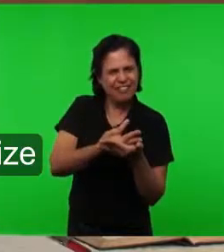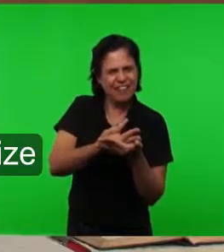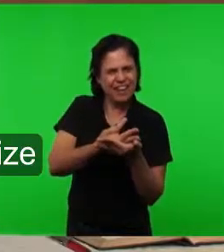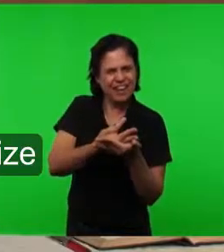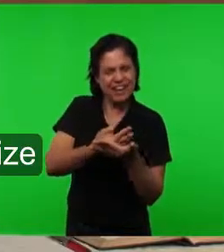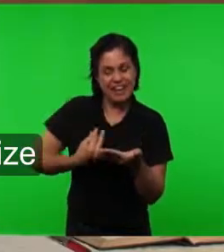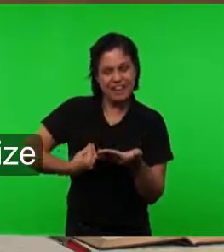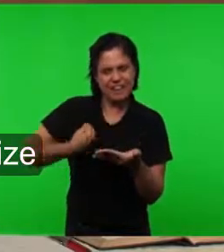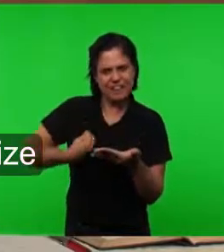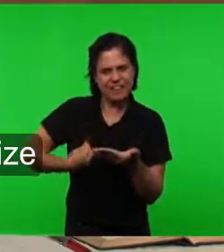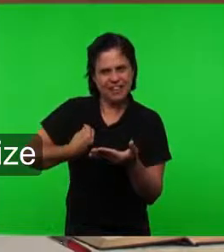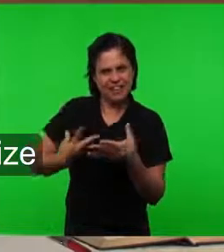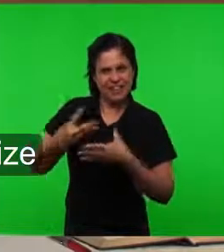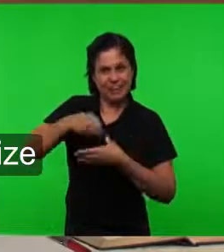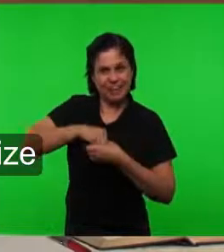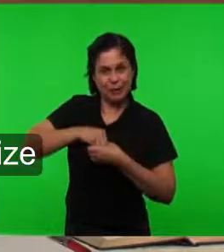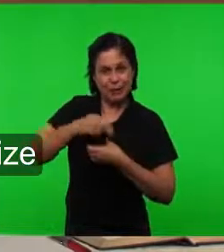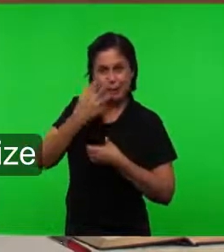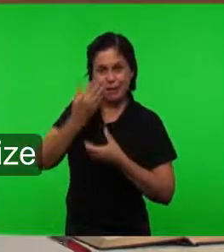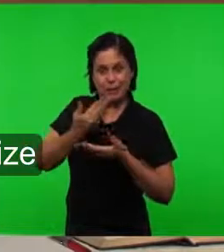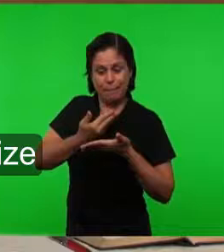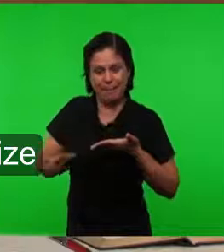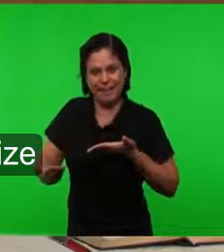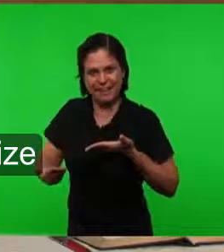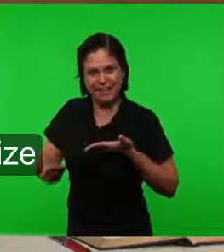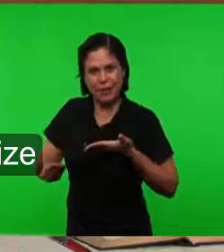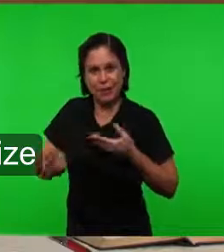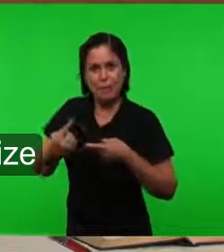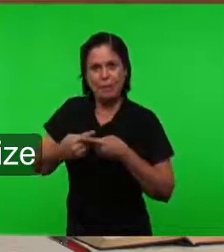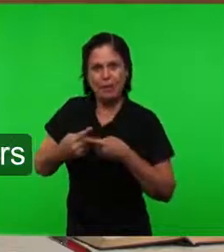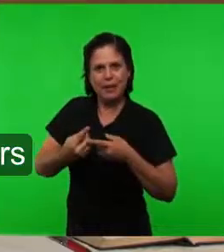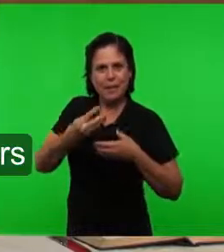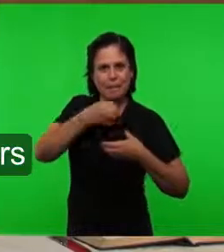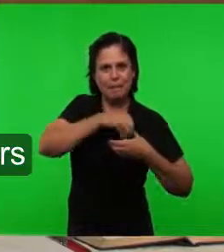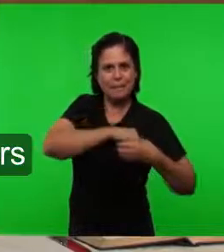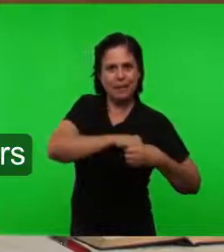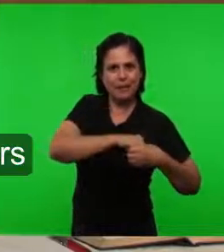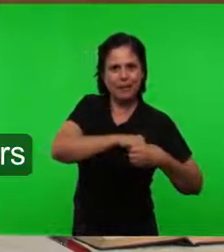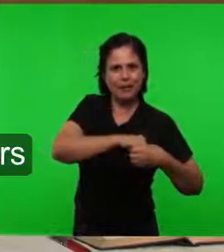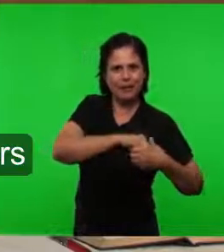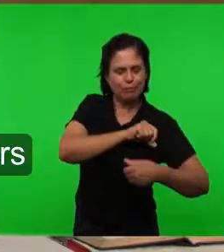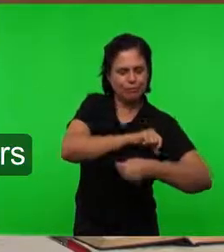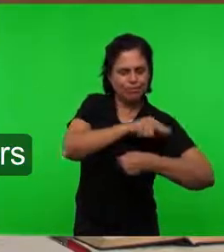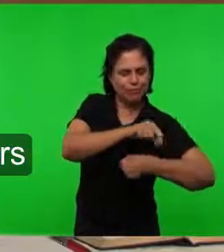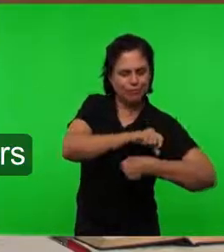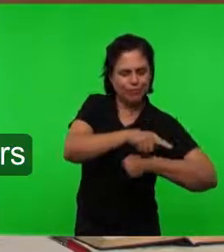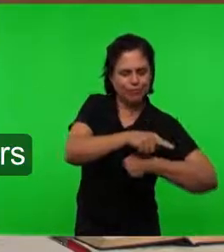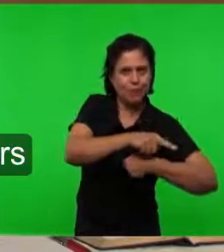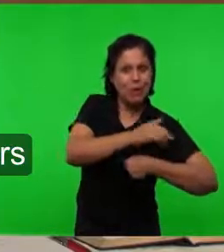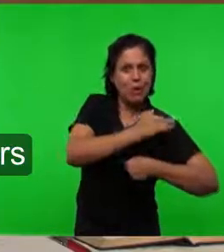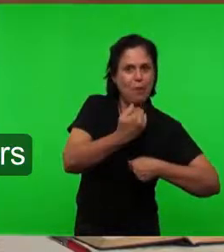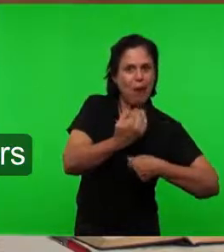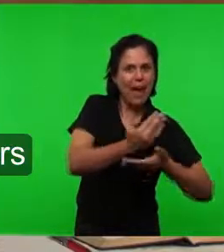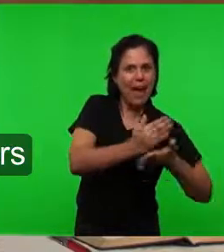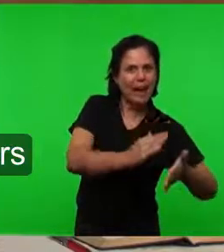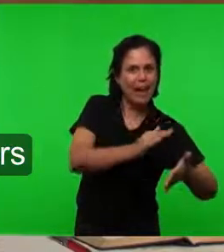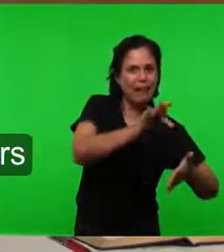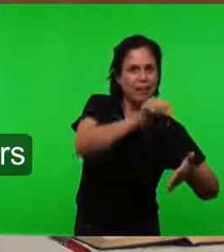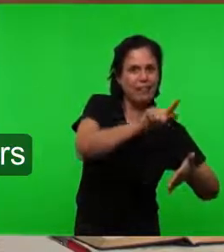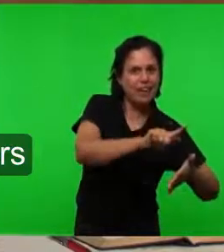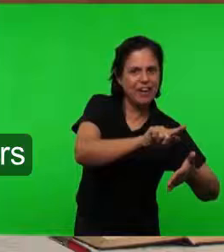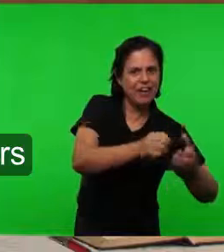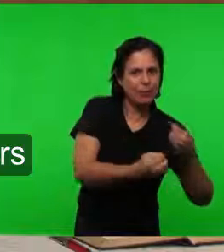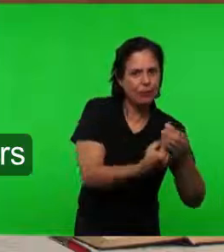ter vida interior E ela passa agora A se exteriorizar Ou seja Ela é uma fé Apenas de aparamento De